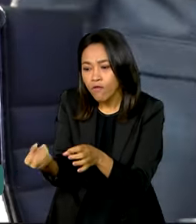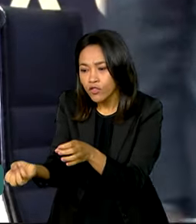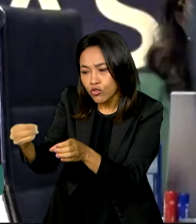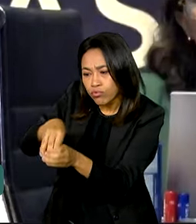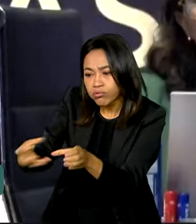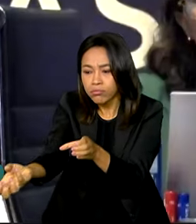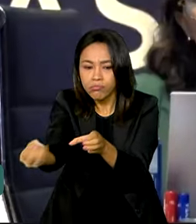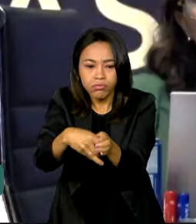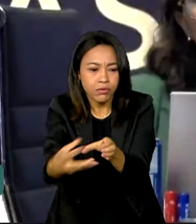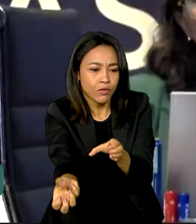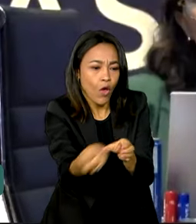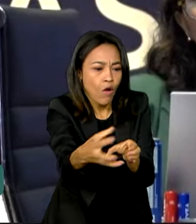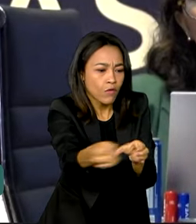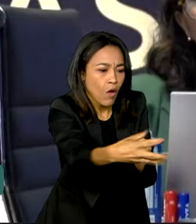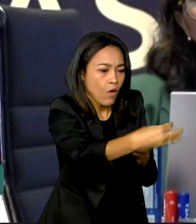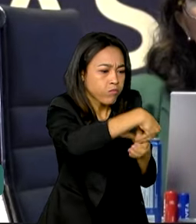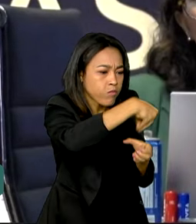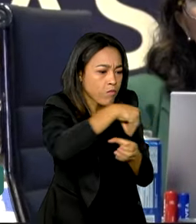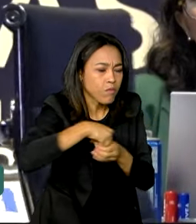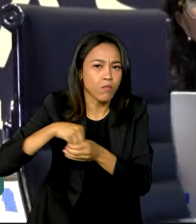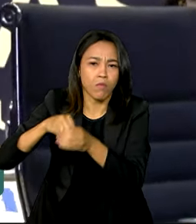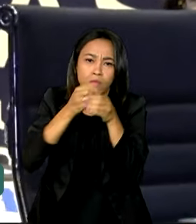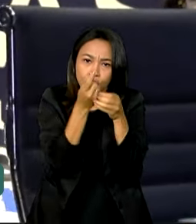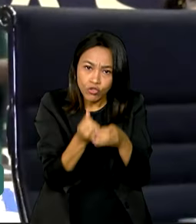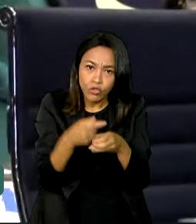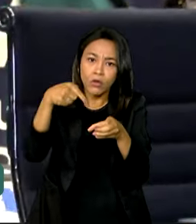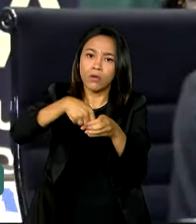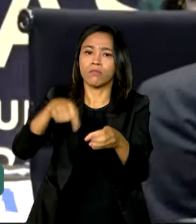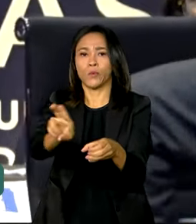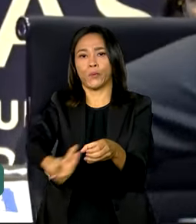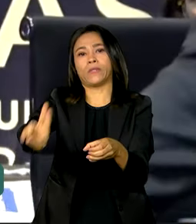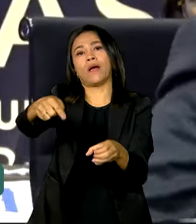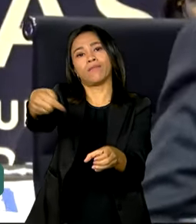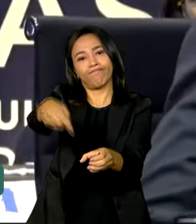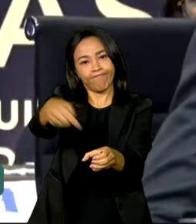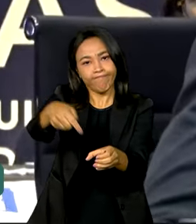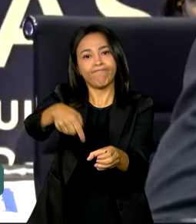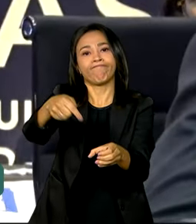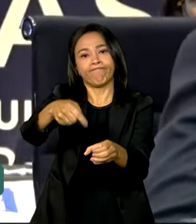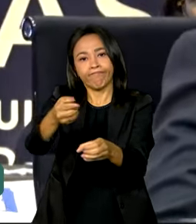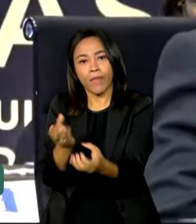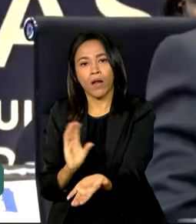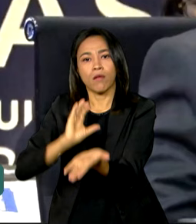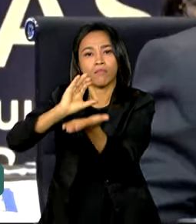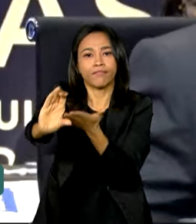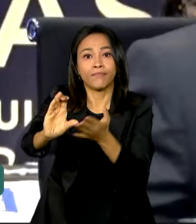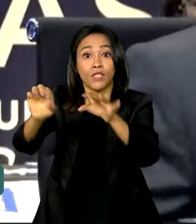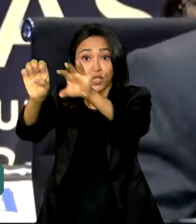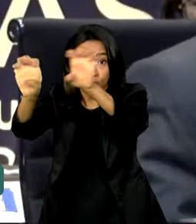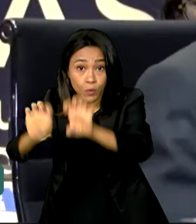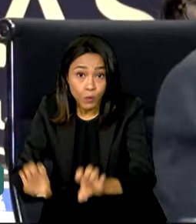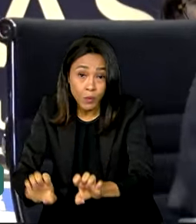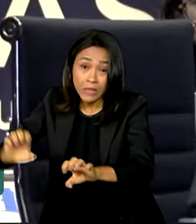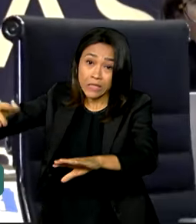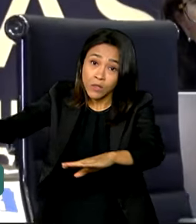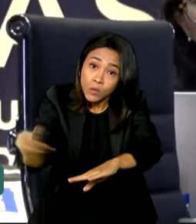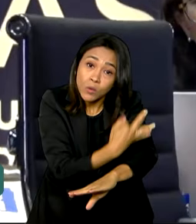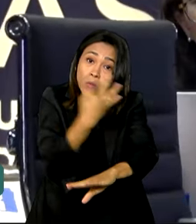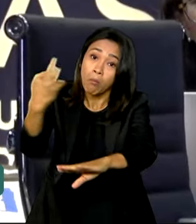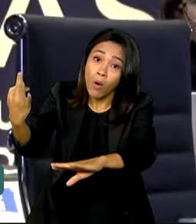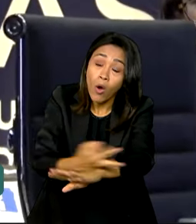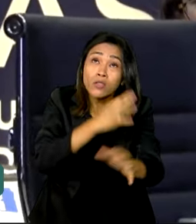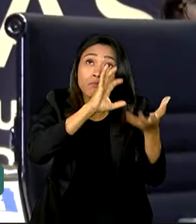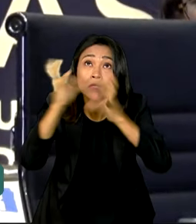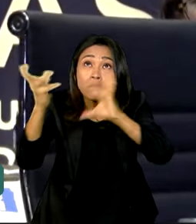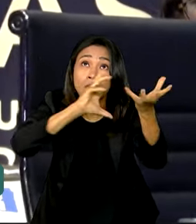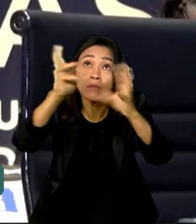financiamento possam ser igualmente utilizadas para financiar infraestruturas resilientes, sistemas